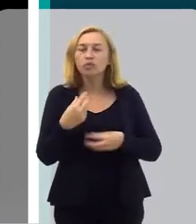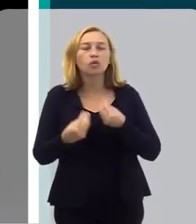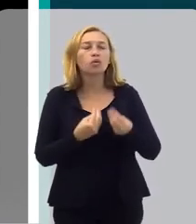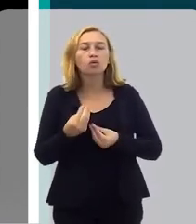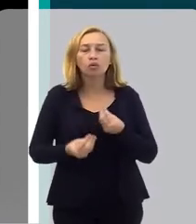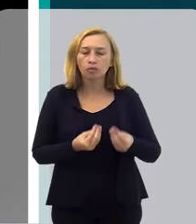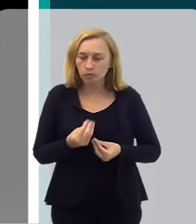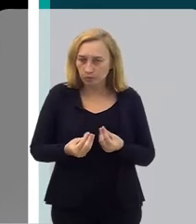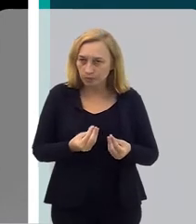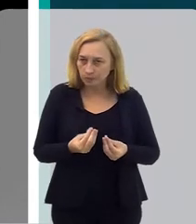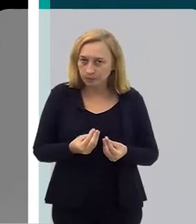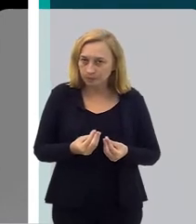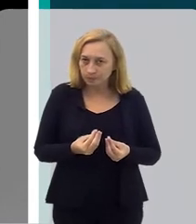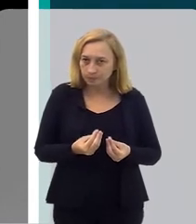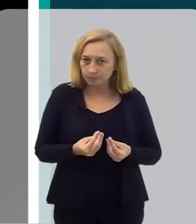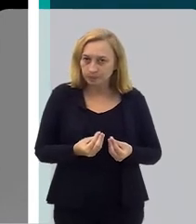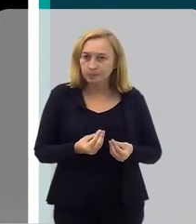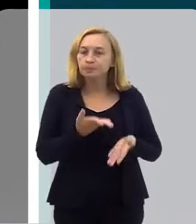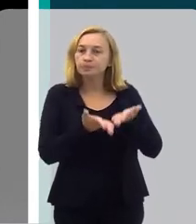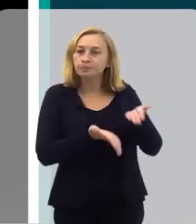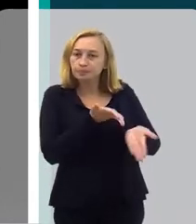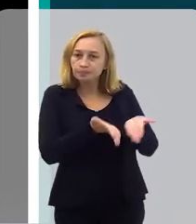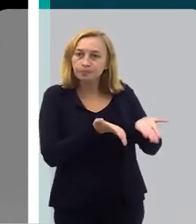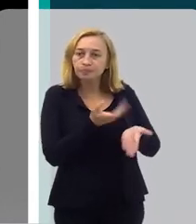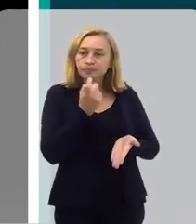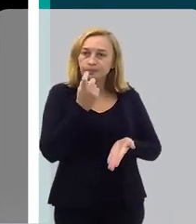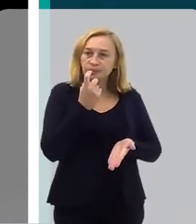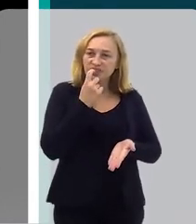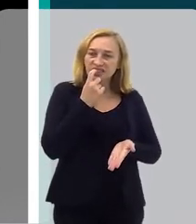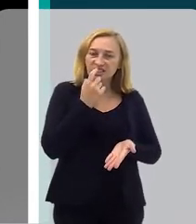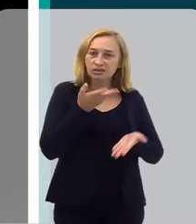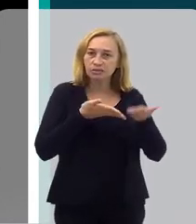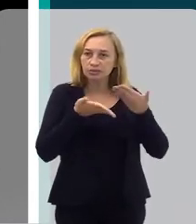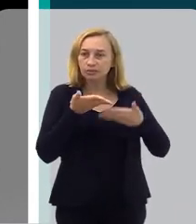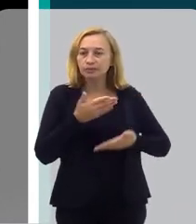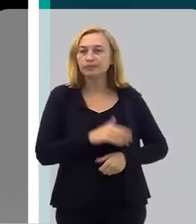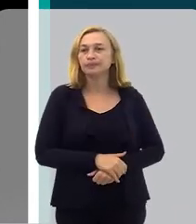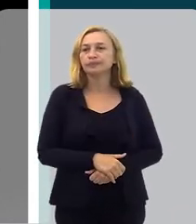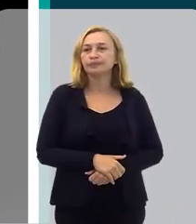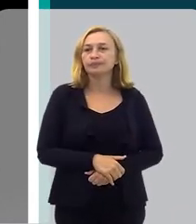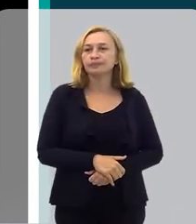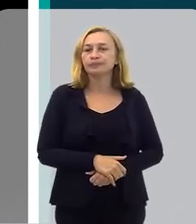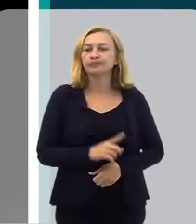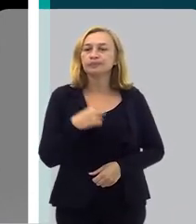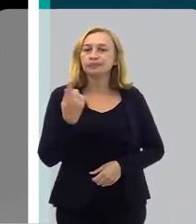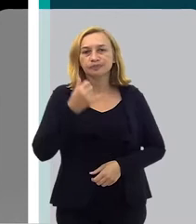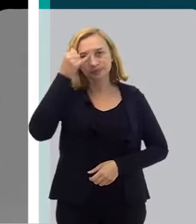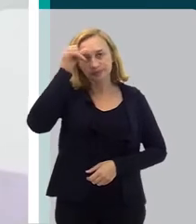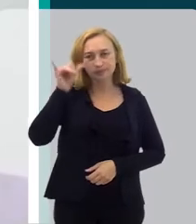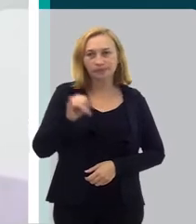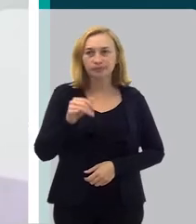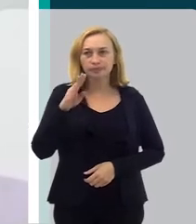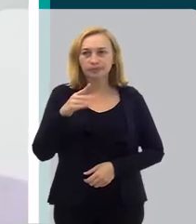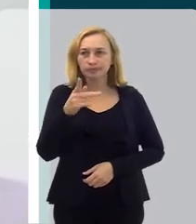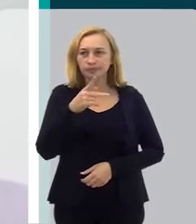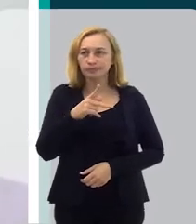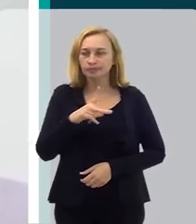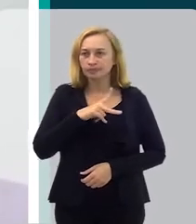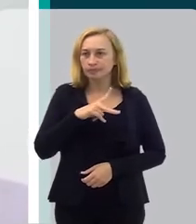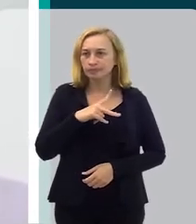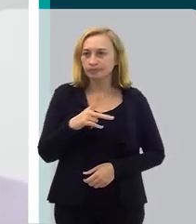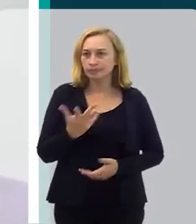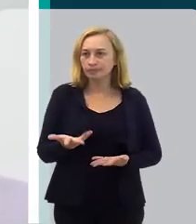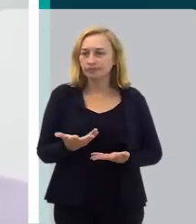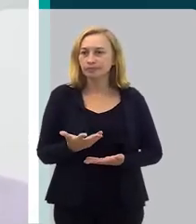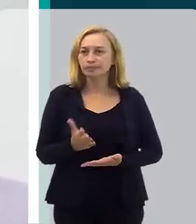enfim, como que a gente pode trabalhar a prevenção aí, nesse sentido. Sim, a nossa prevenção pessoal pode ser